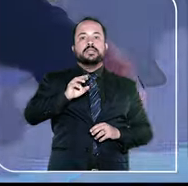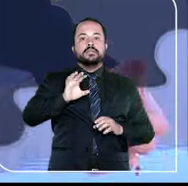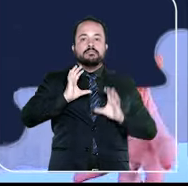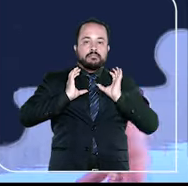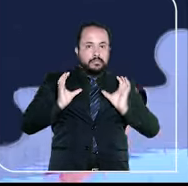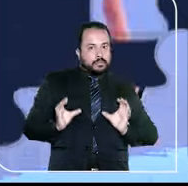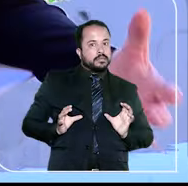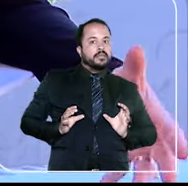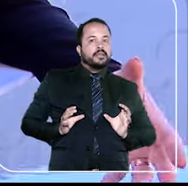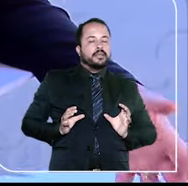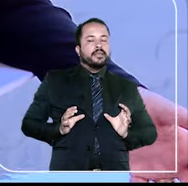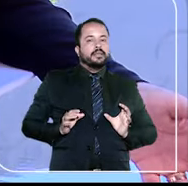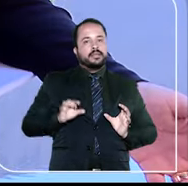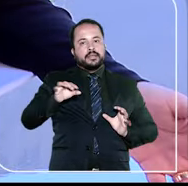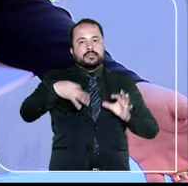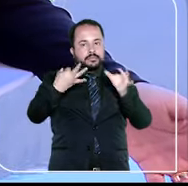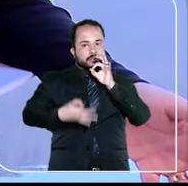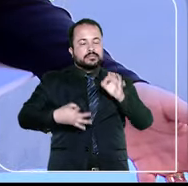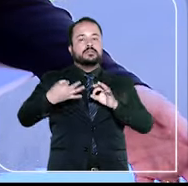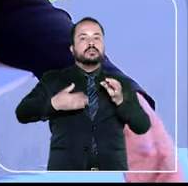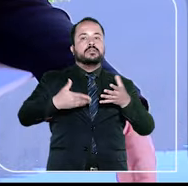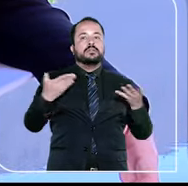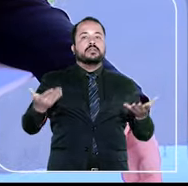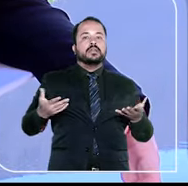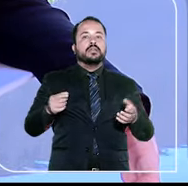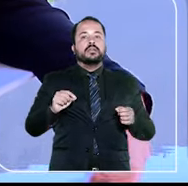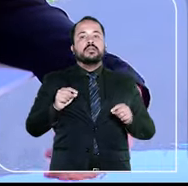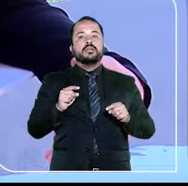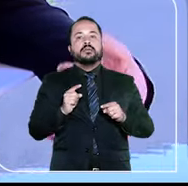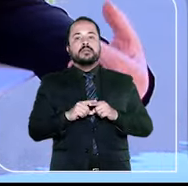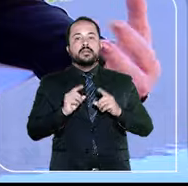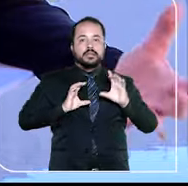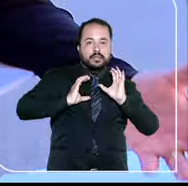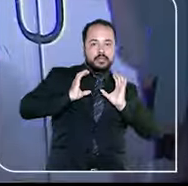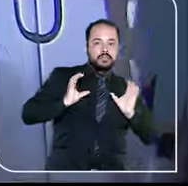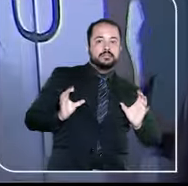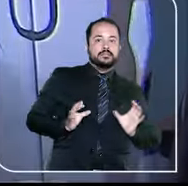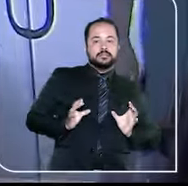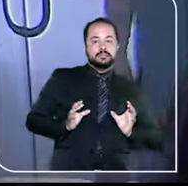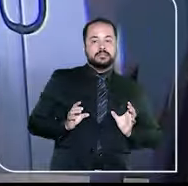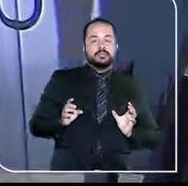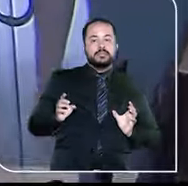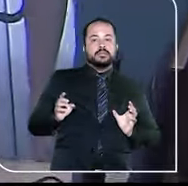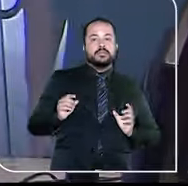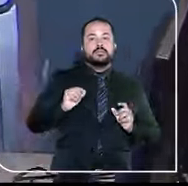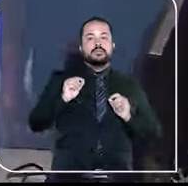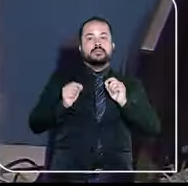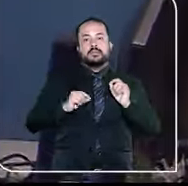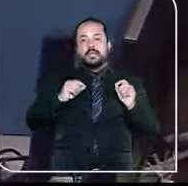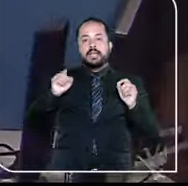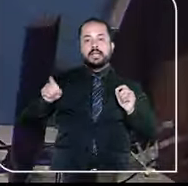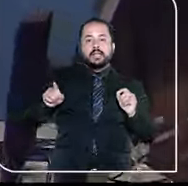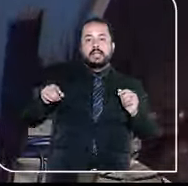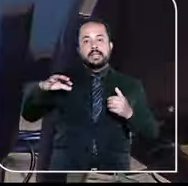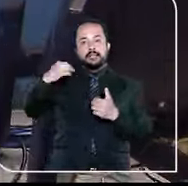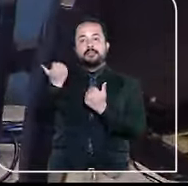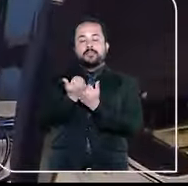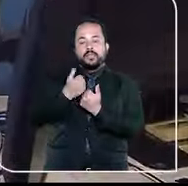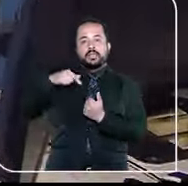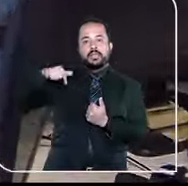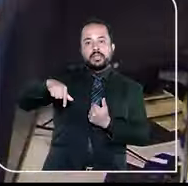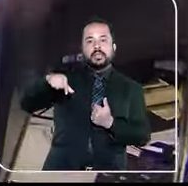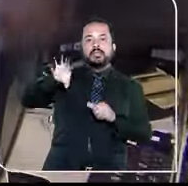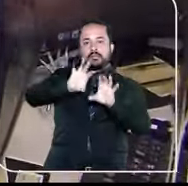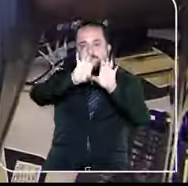Esse nome Tribunal da Cidadania para o Superior Tribunal de Justiça, ele acaba atraindo o cidadão a aqui encontrar